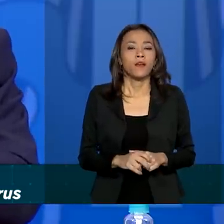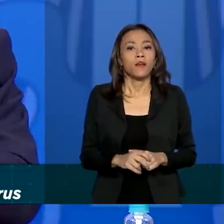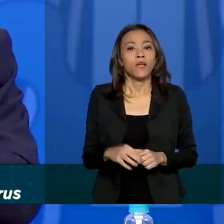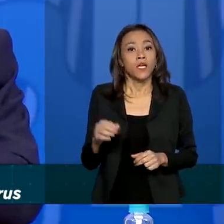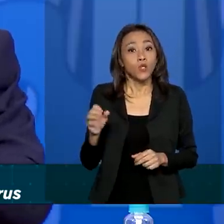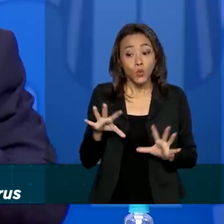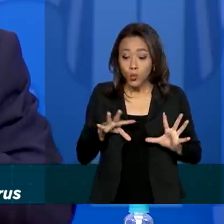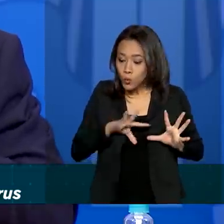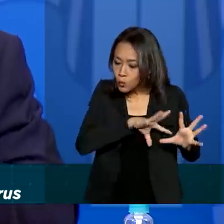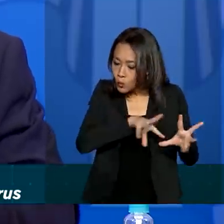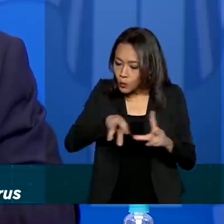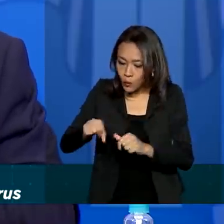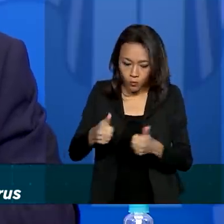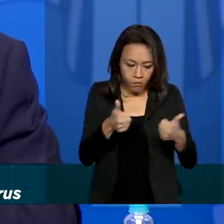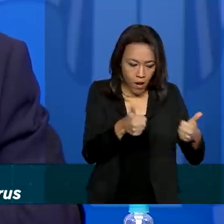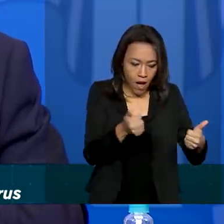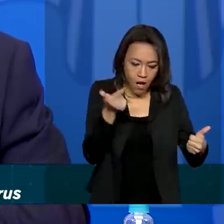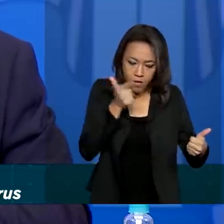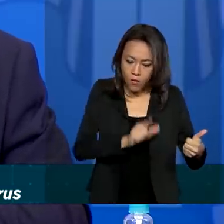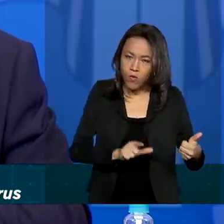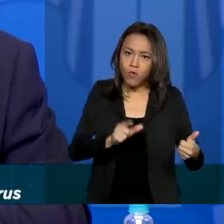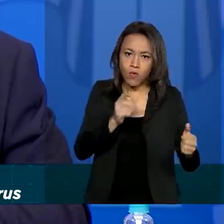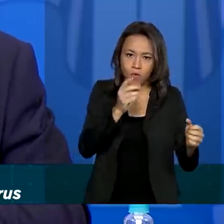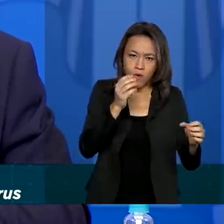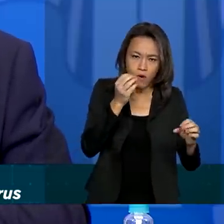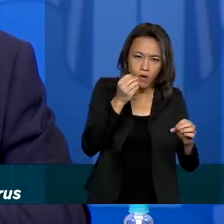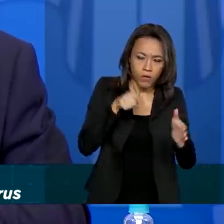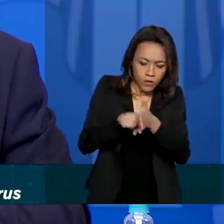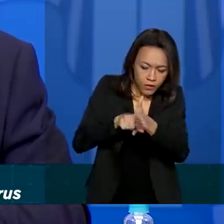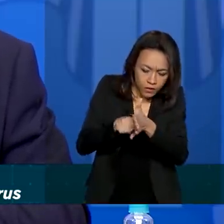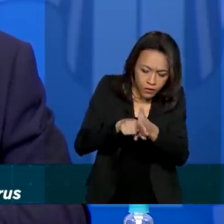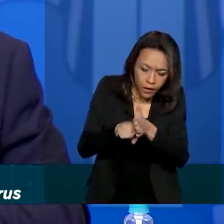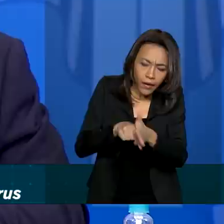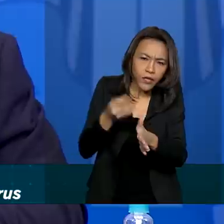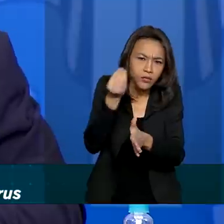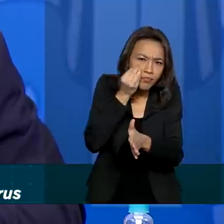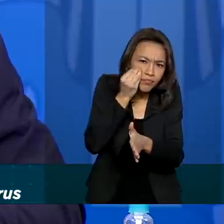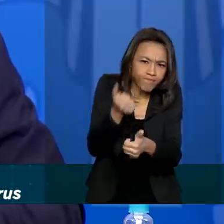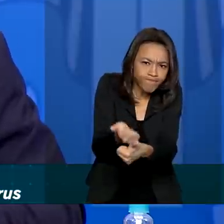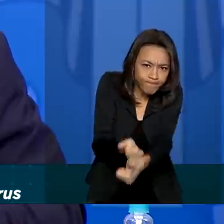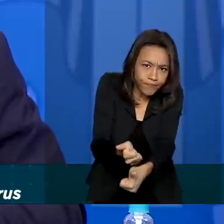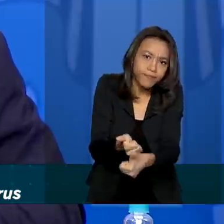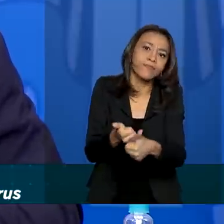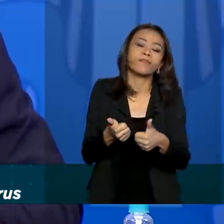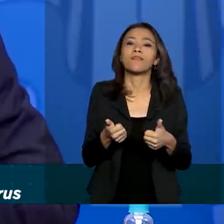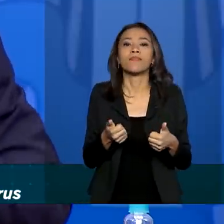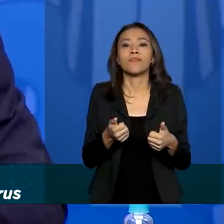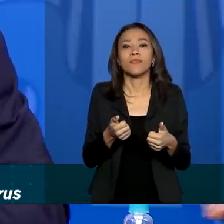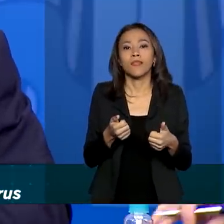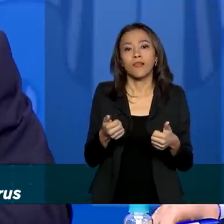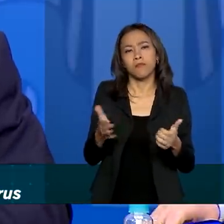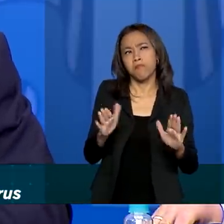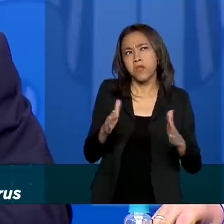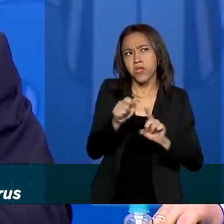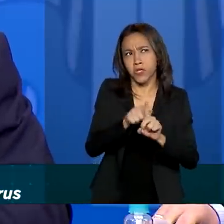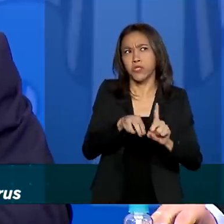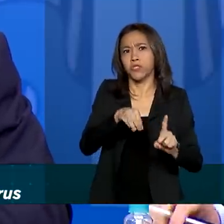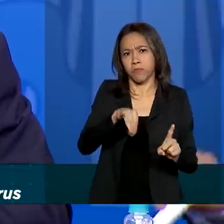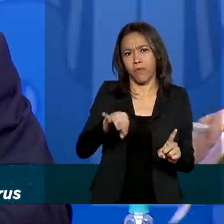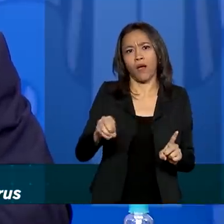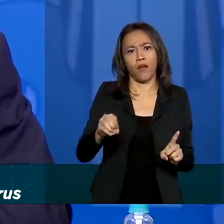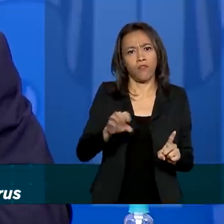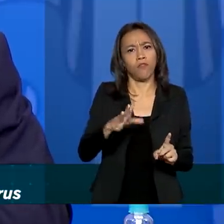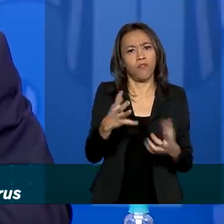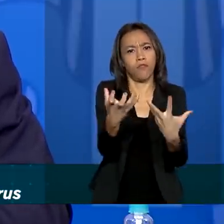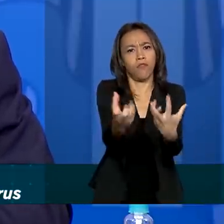Funcionando tudo isso, os testes clínicos funcionando perfeitamente, aproximadamente para o meio de maio, a tem uma ferramenta